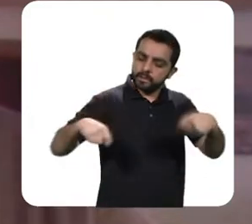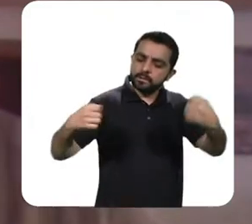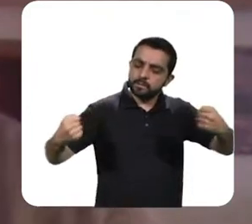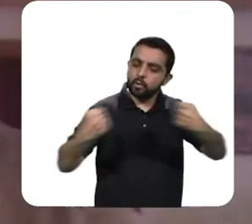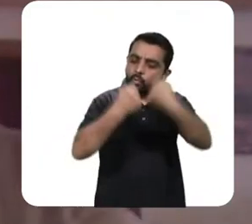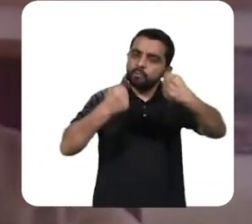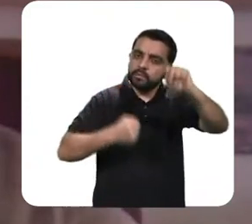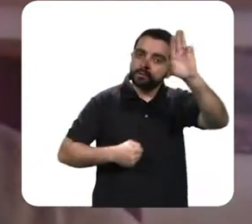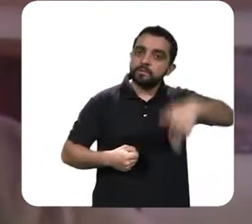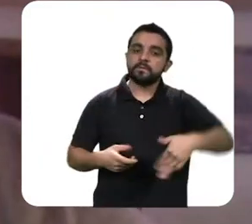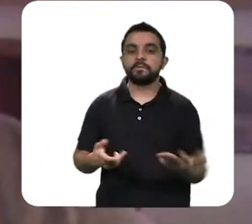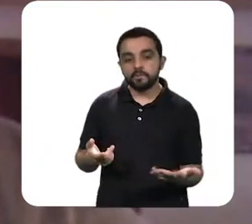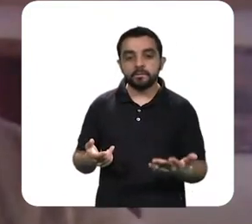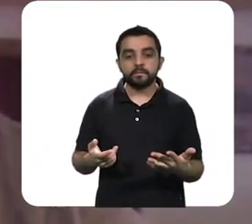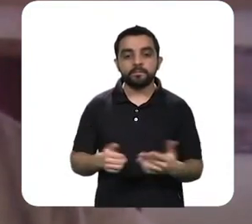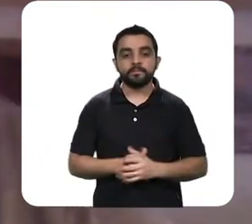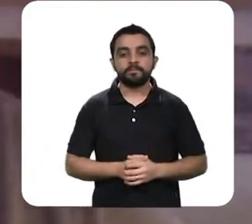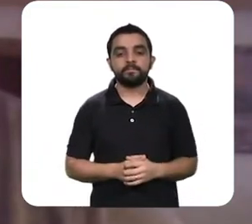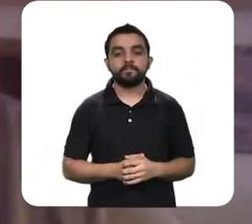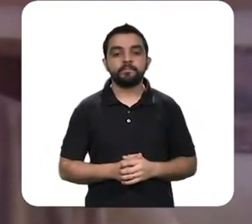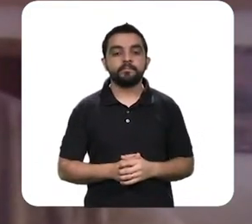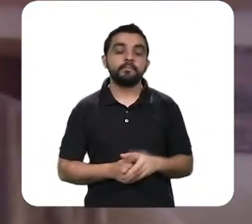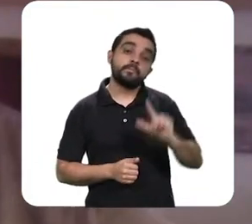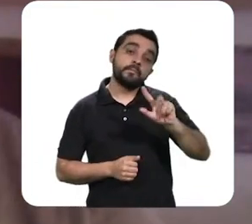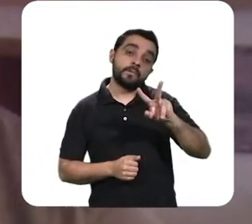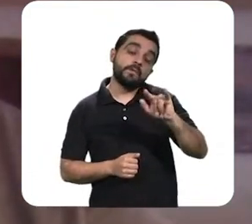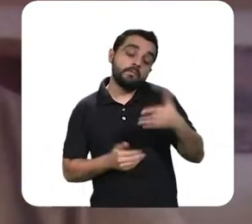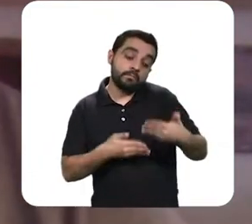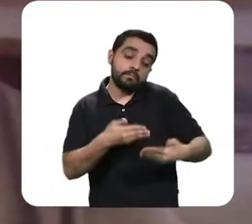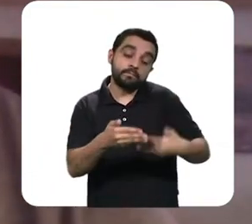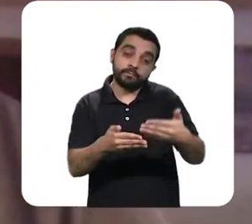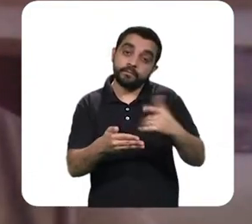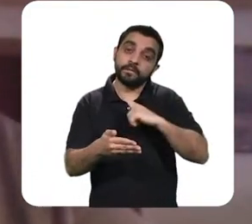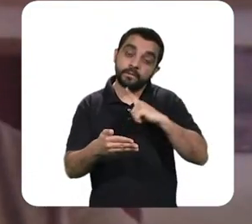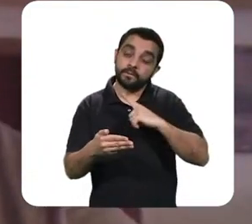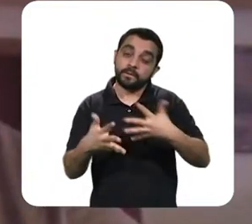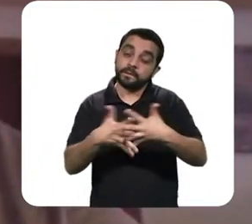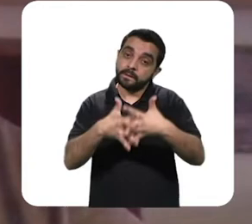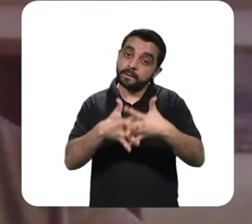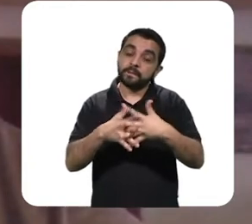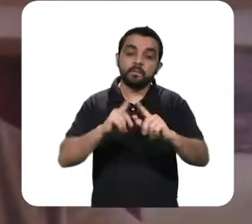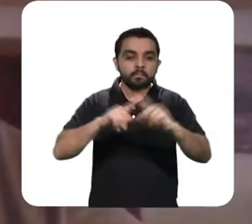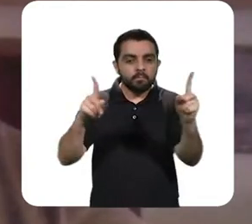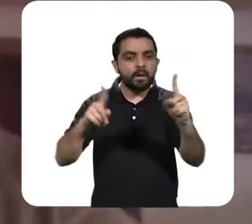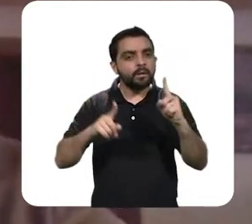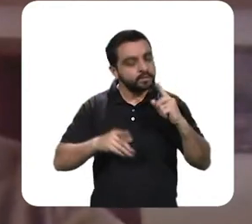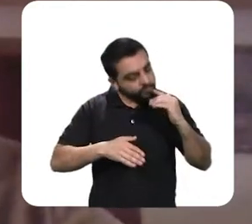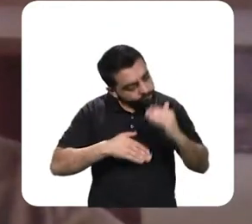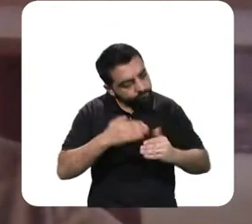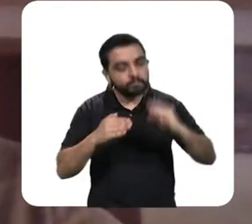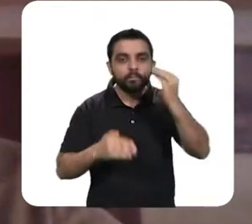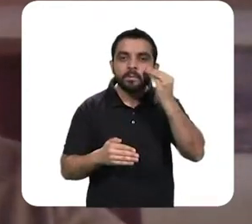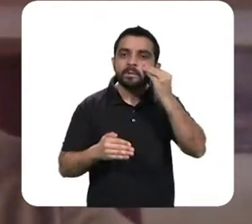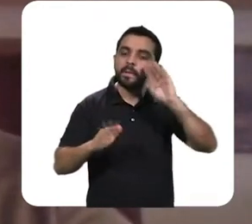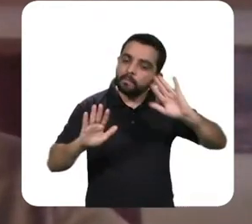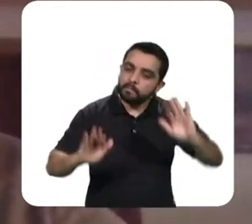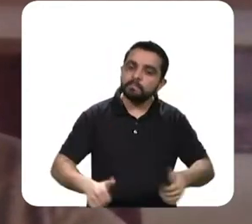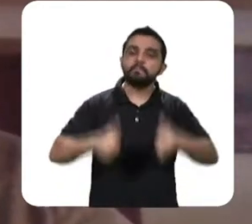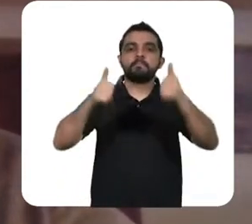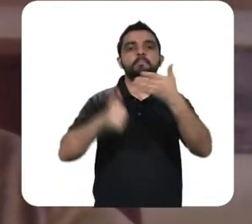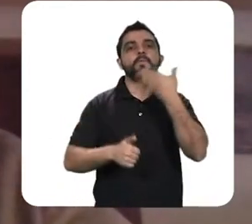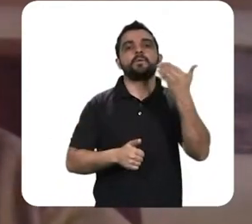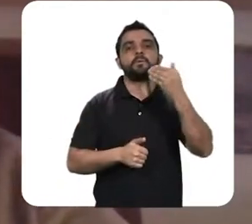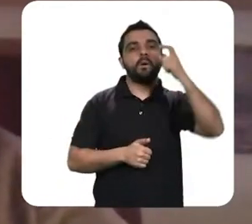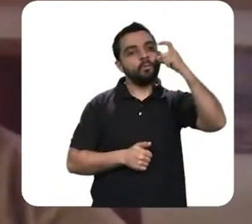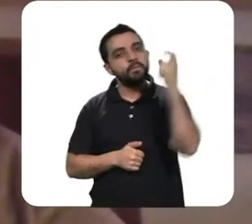resolvendo aliás vamos ver aí os episódios dos últimos dias em favor de uma expansão brutal do gasto público em prol do interesse